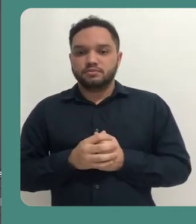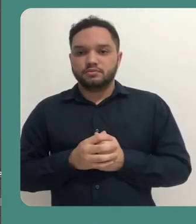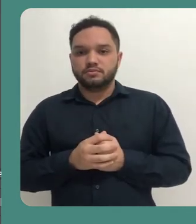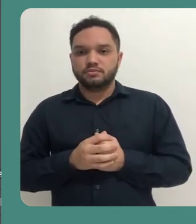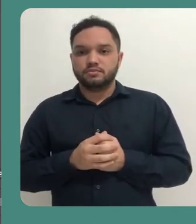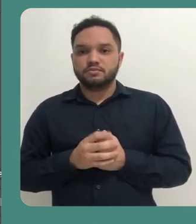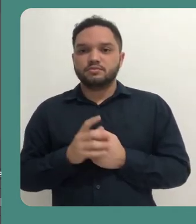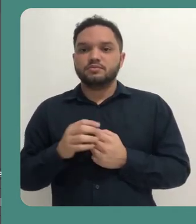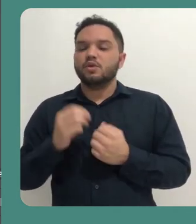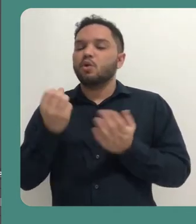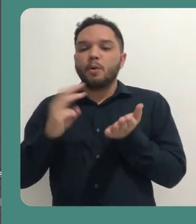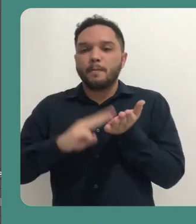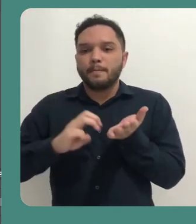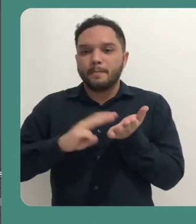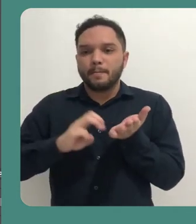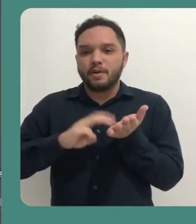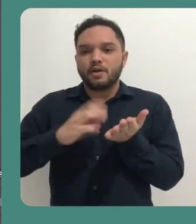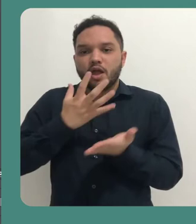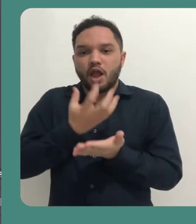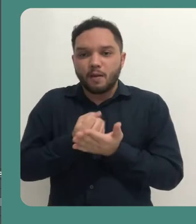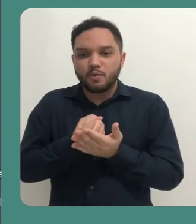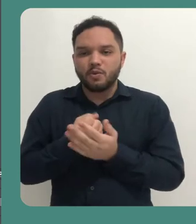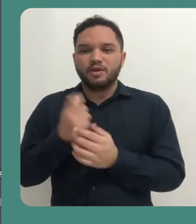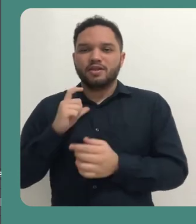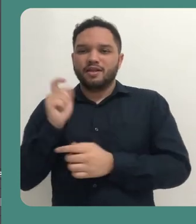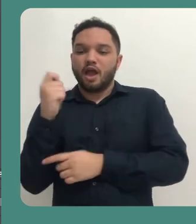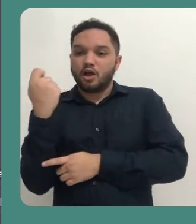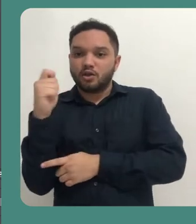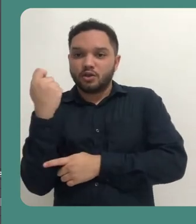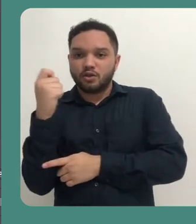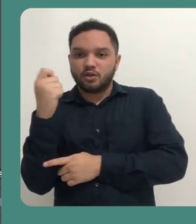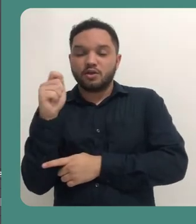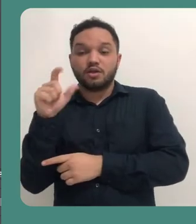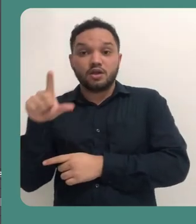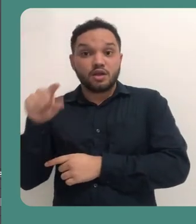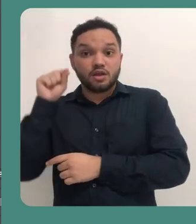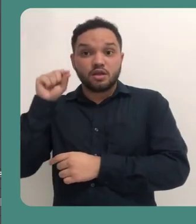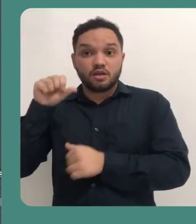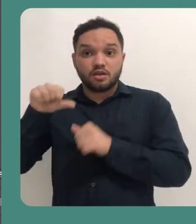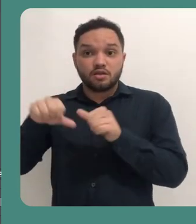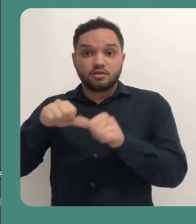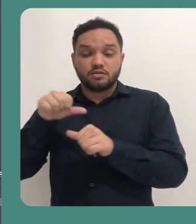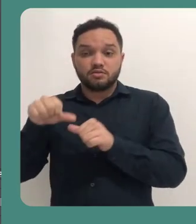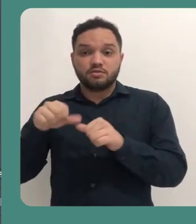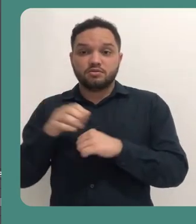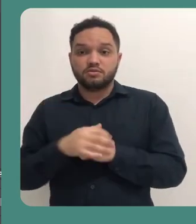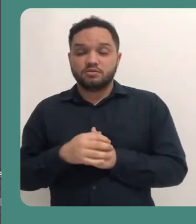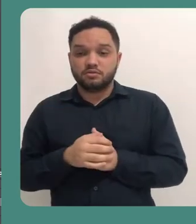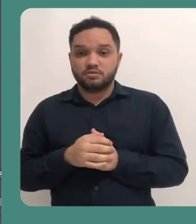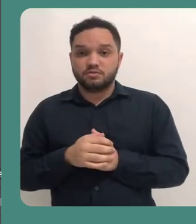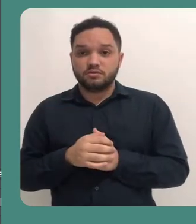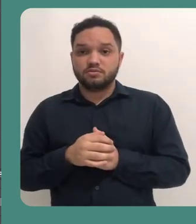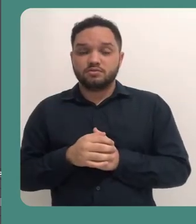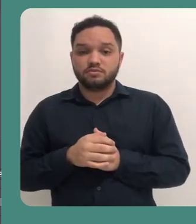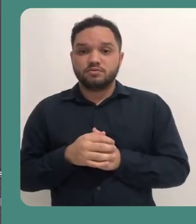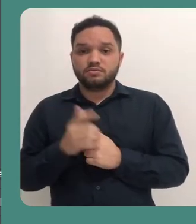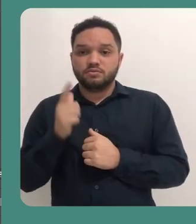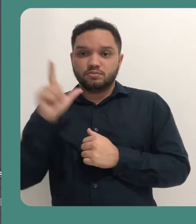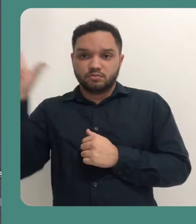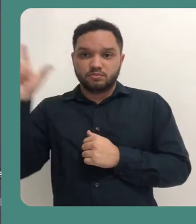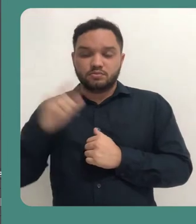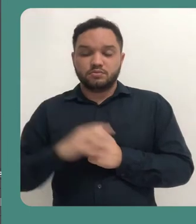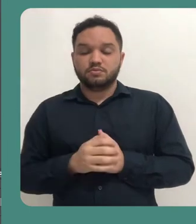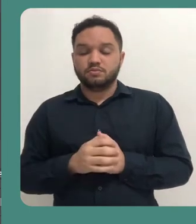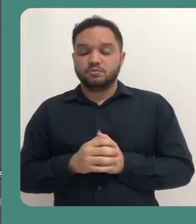slides. E aqui no método de captura, onde está automático, eu devo vir e selecionar do Windows